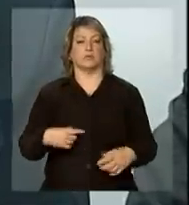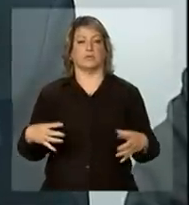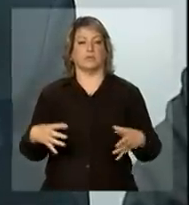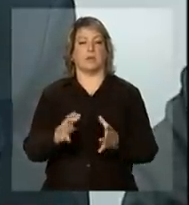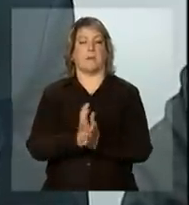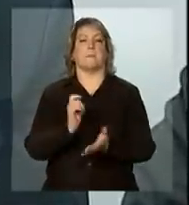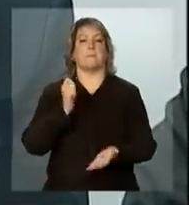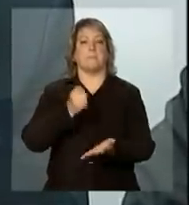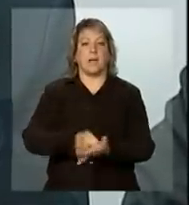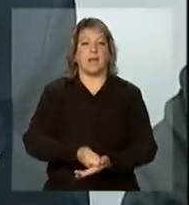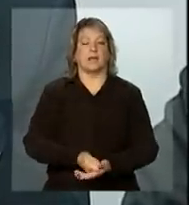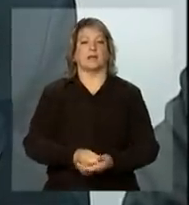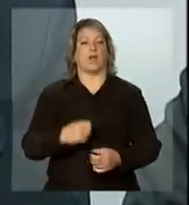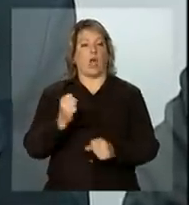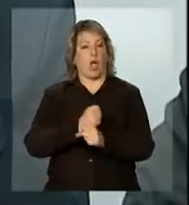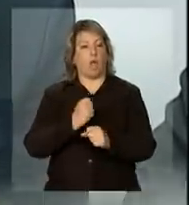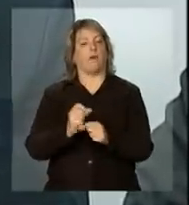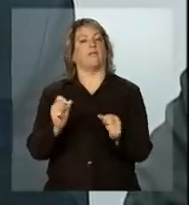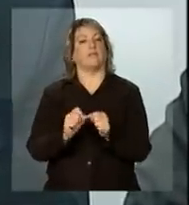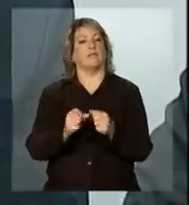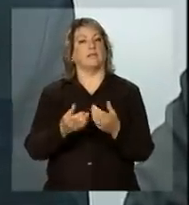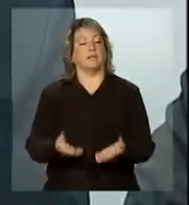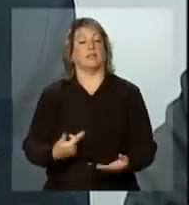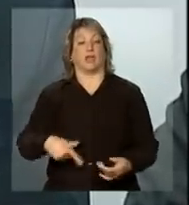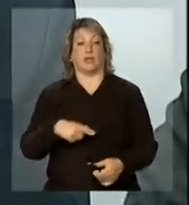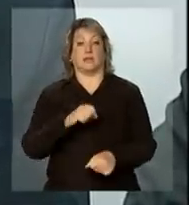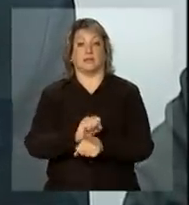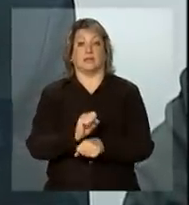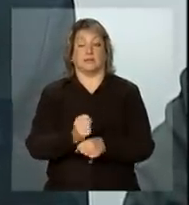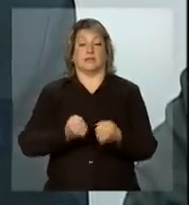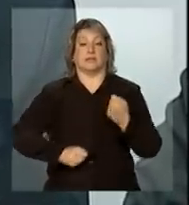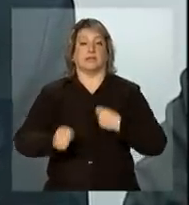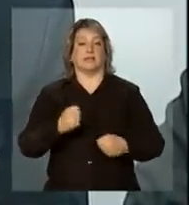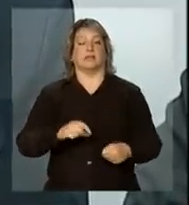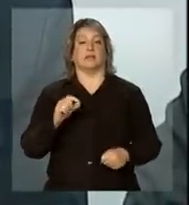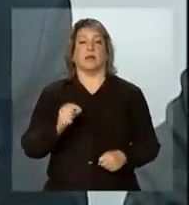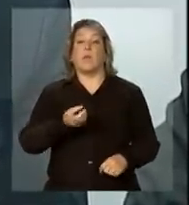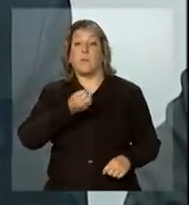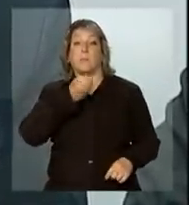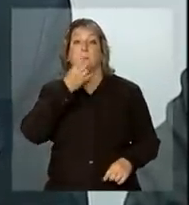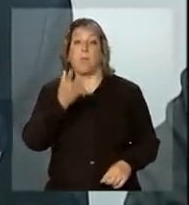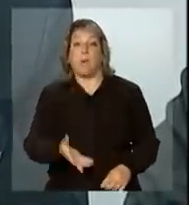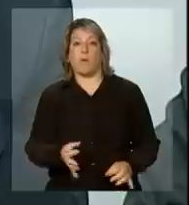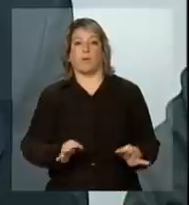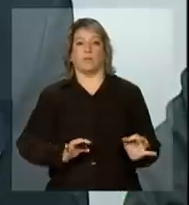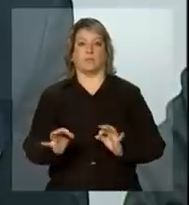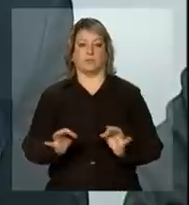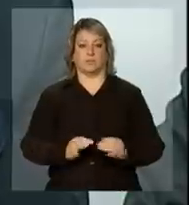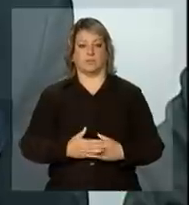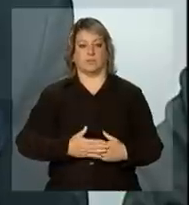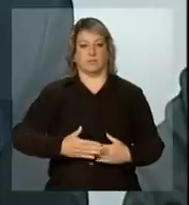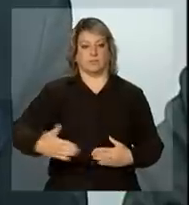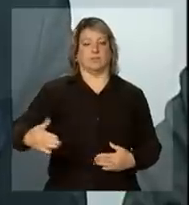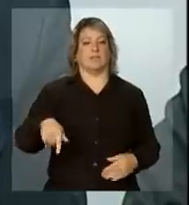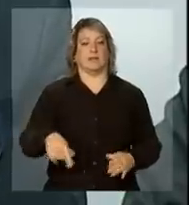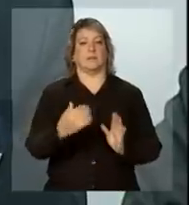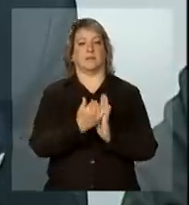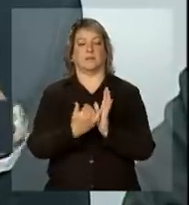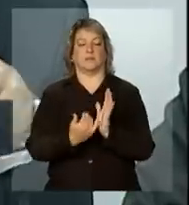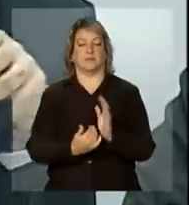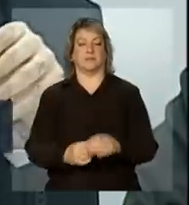sejam pagos, que as obras sejam realizadas, portanto, a expectativa nossa é de uma boa performance em relação a esse programa.